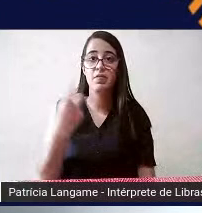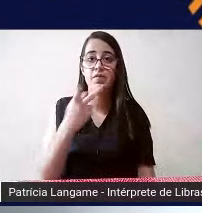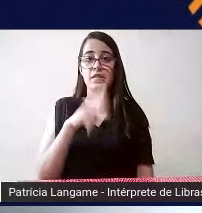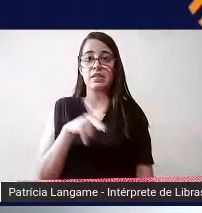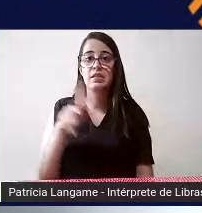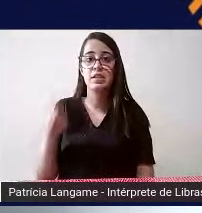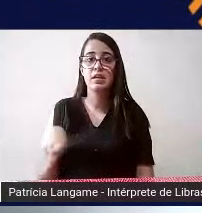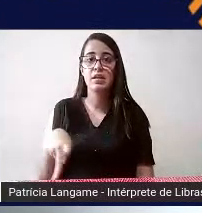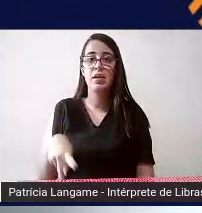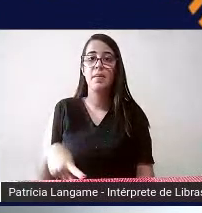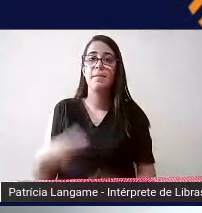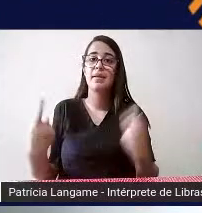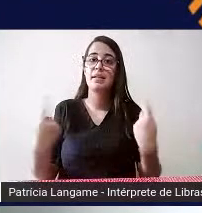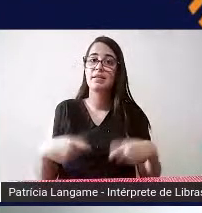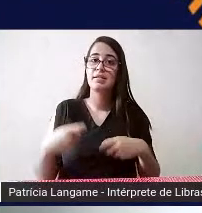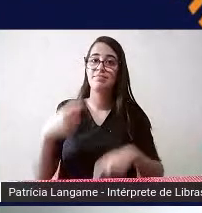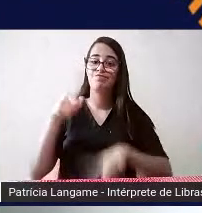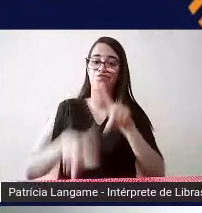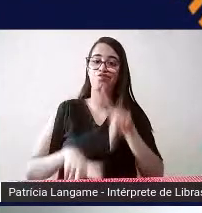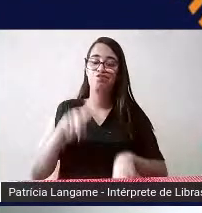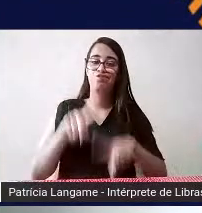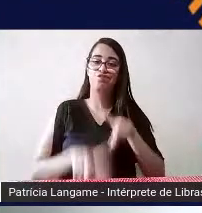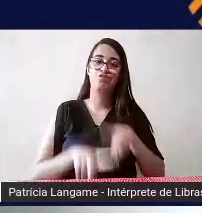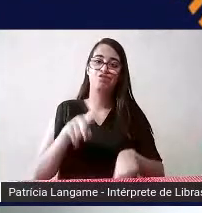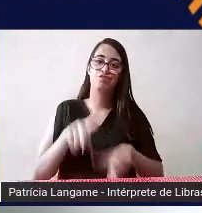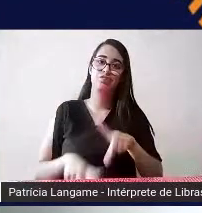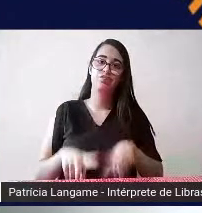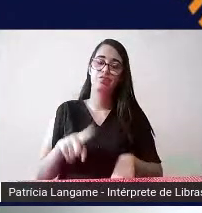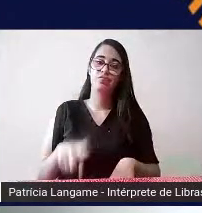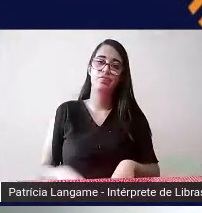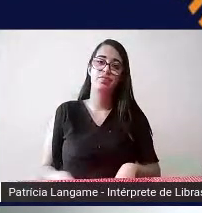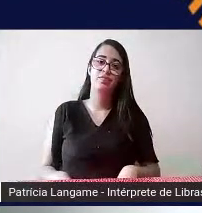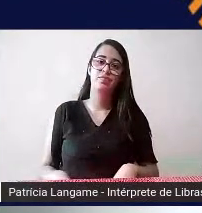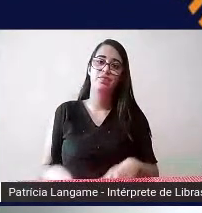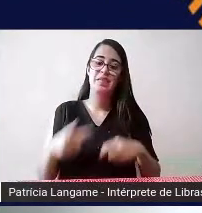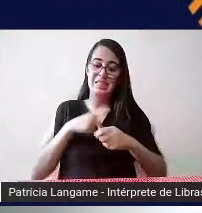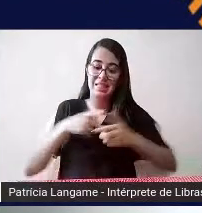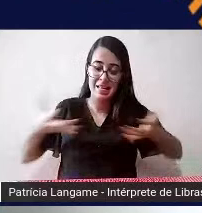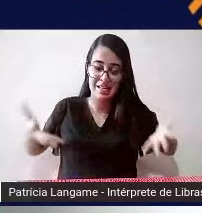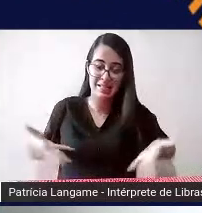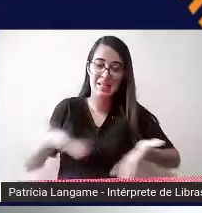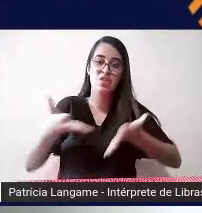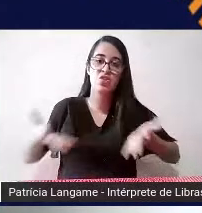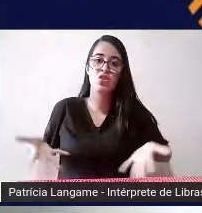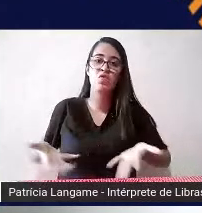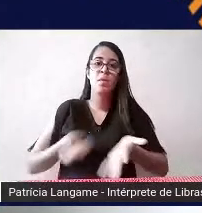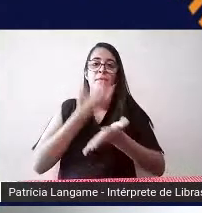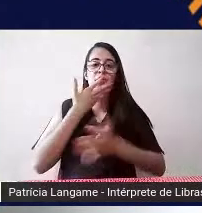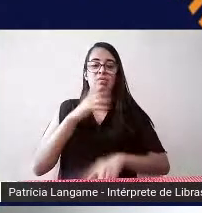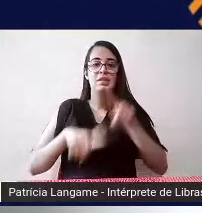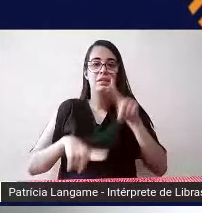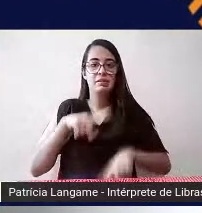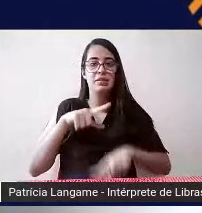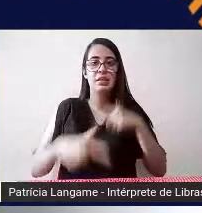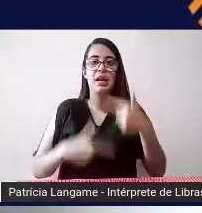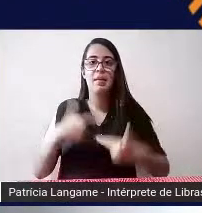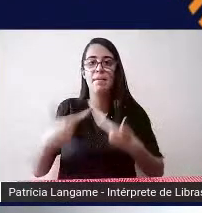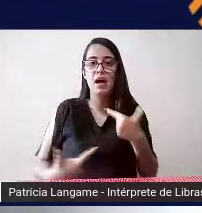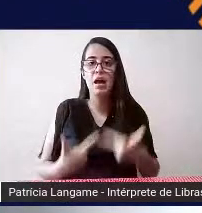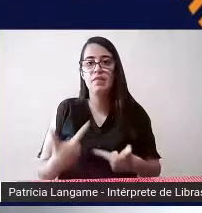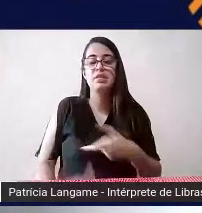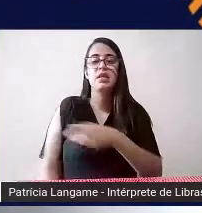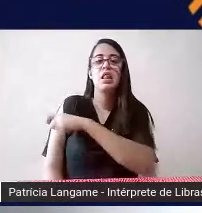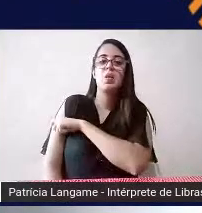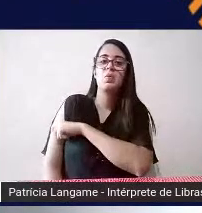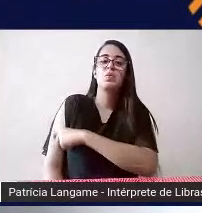condições pra se capacitar precisa ter incentivo boas condições de trabalho né você tem um aluno com